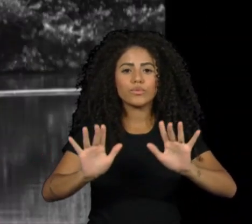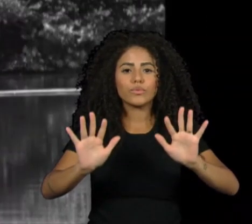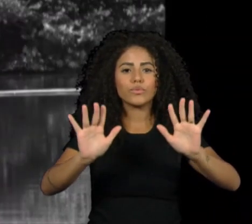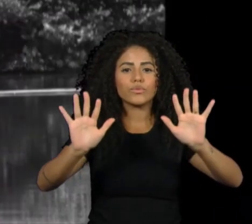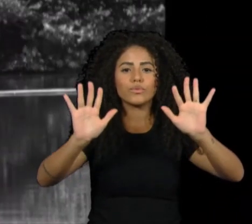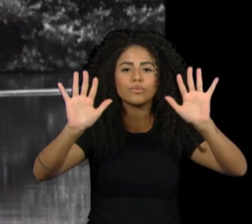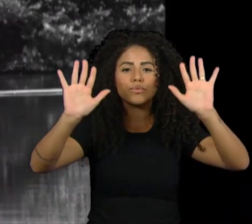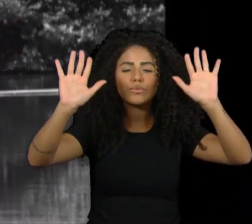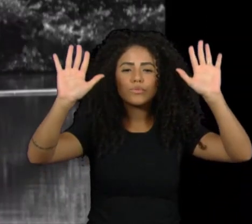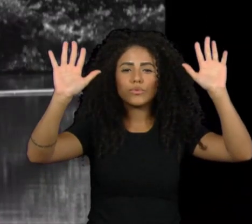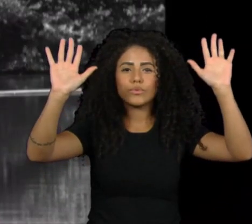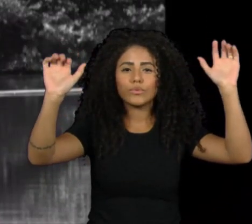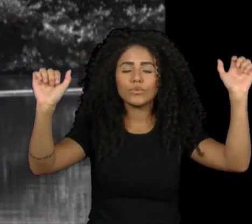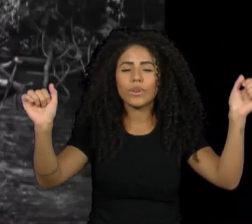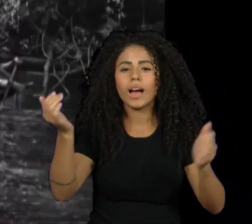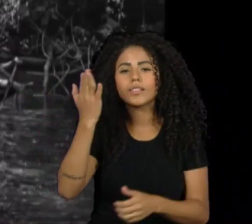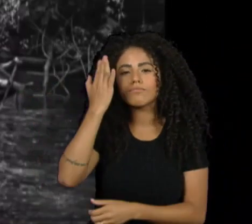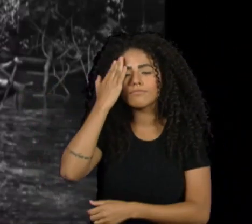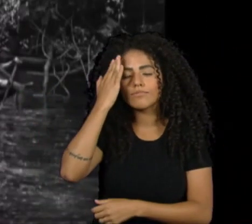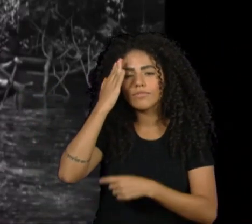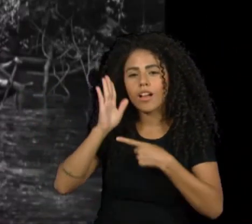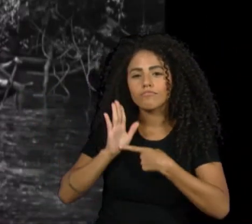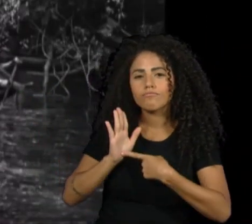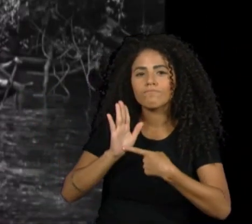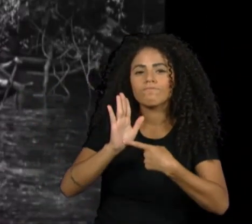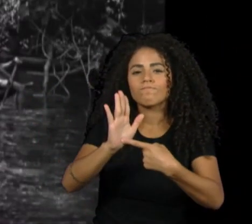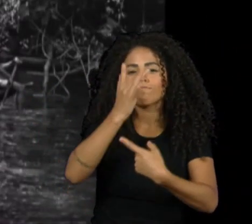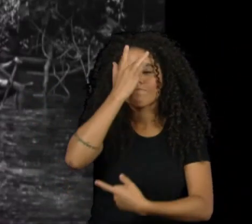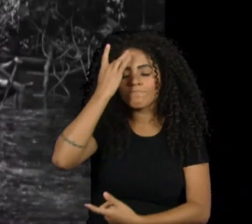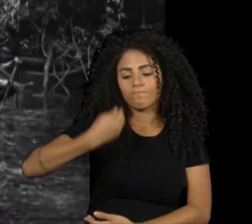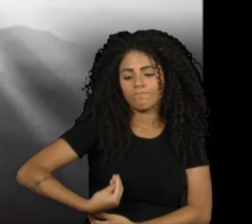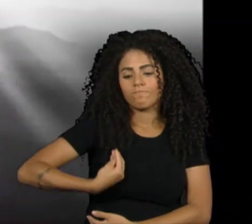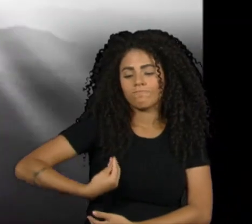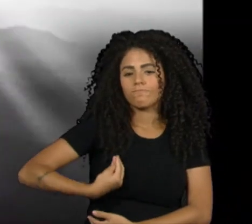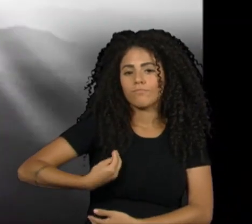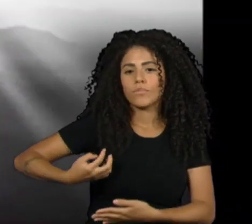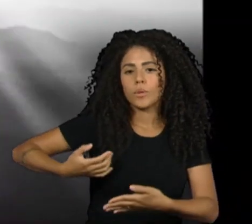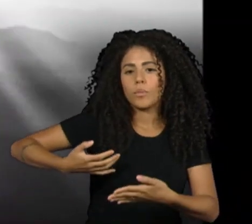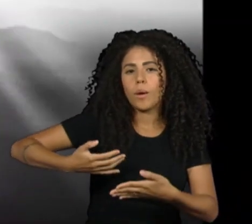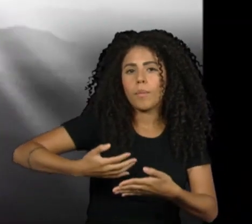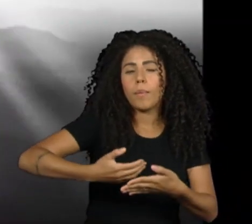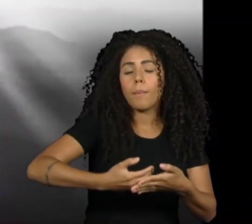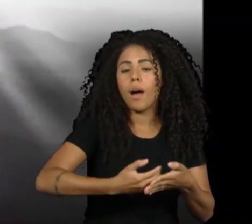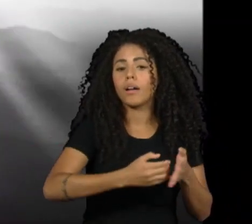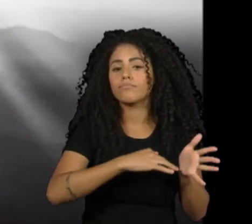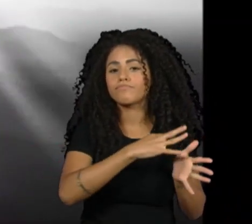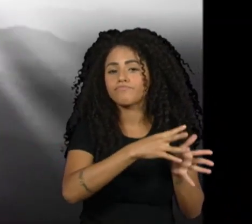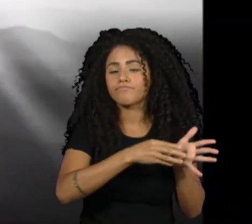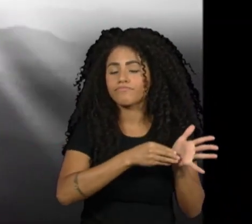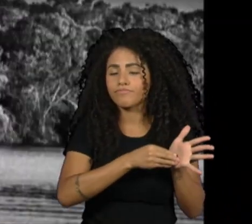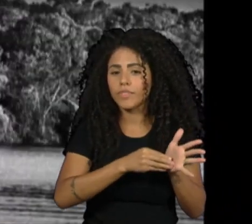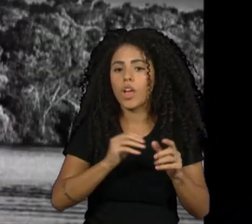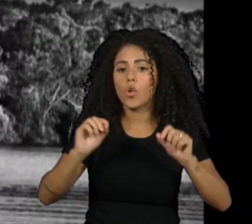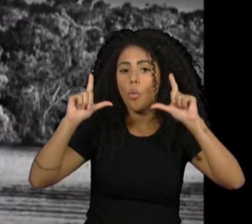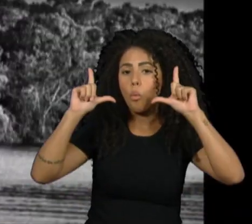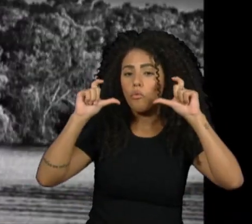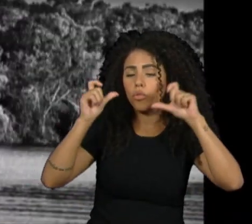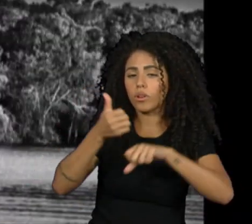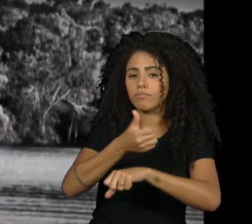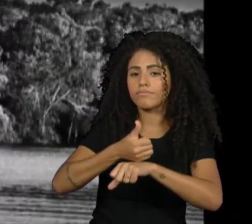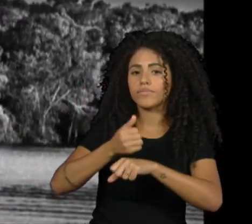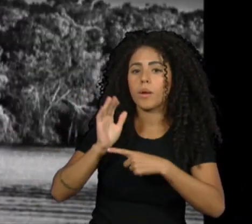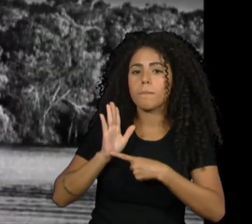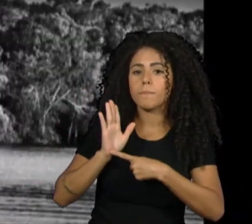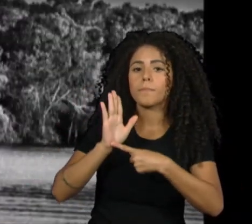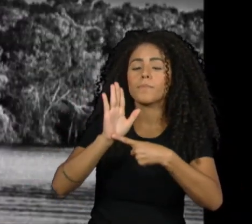multiplica na sabedoria de povos milenares. A Amazônia de Sebastião Salgado é uma porta